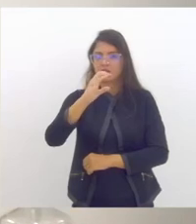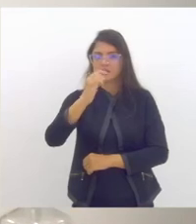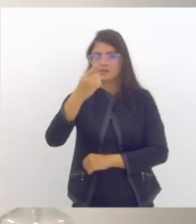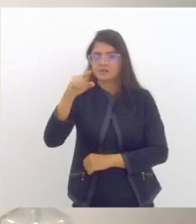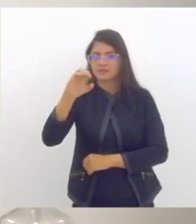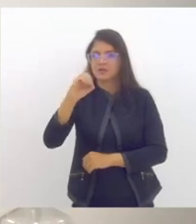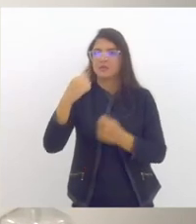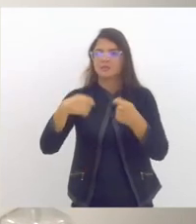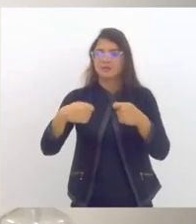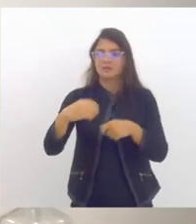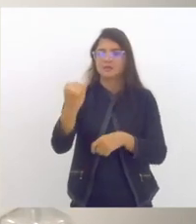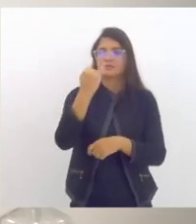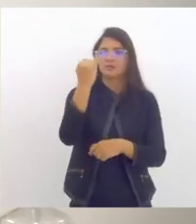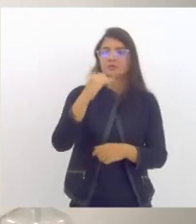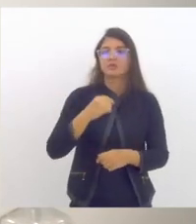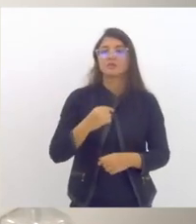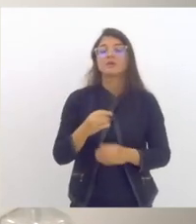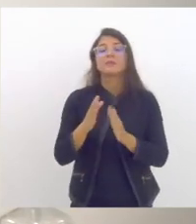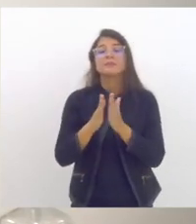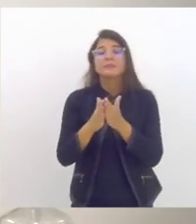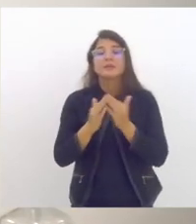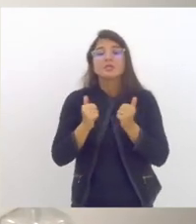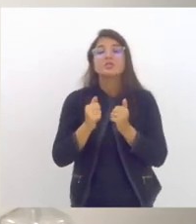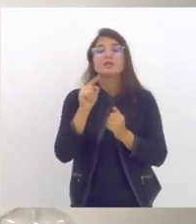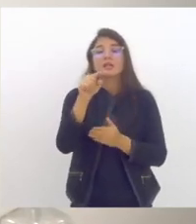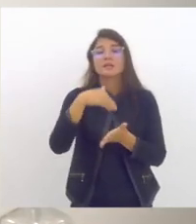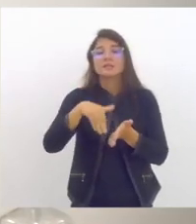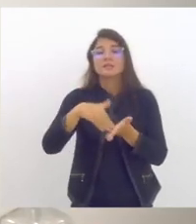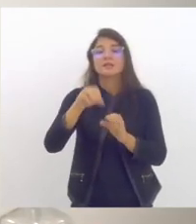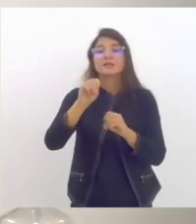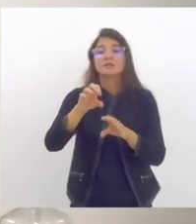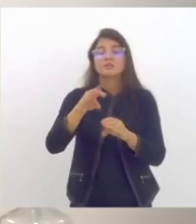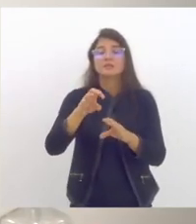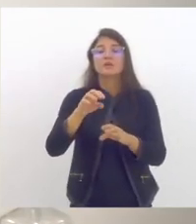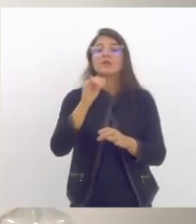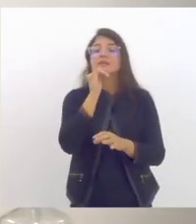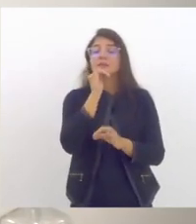solicitação à secretaria de educação que inclua no seu planejamento